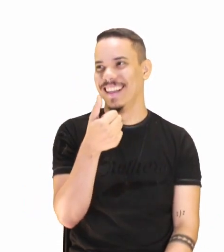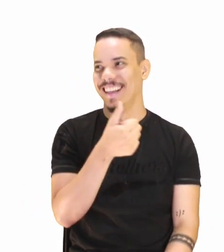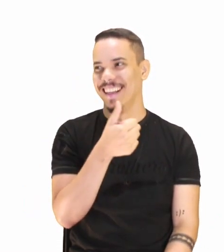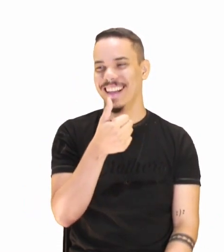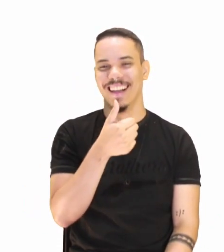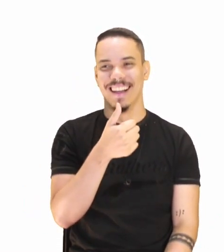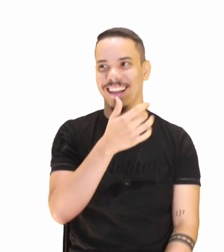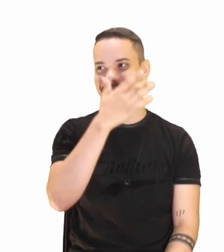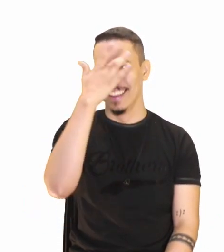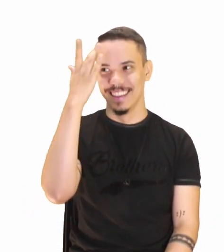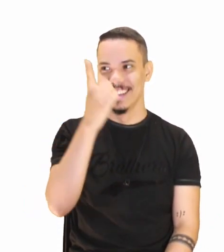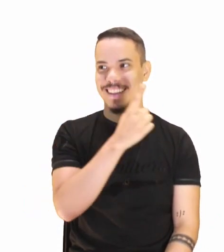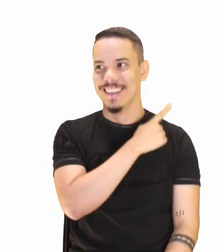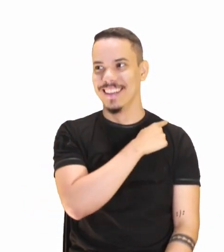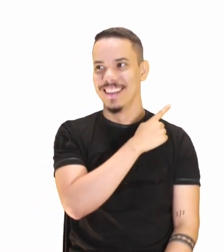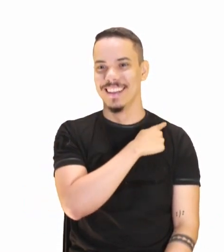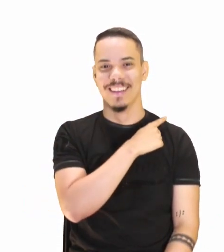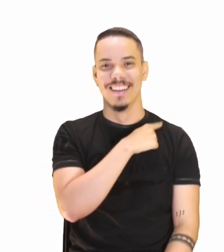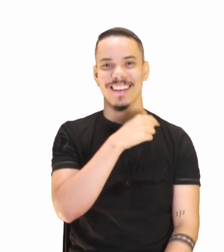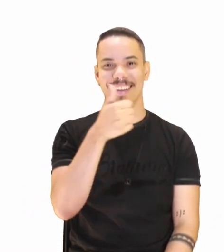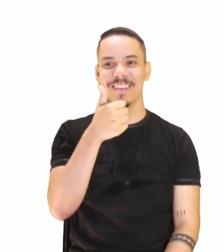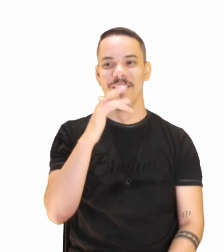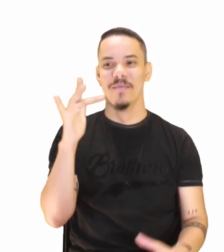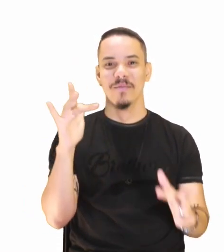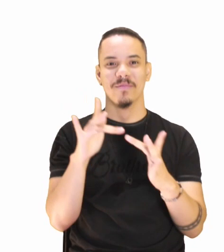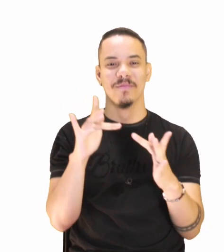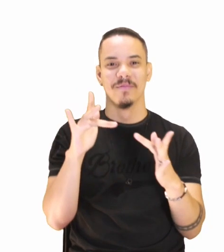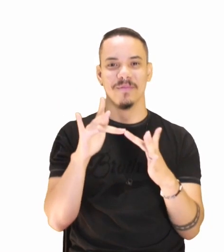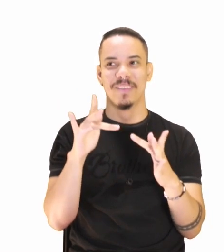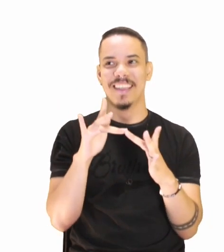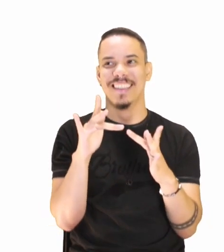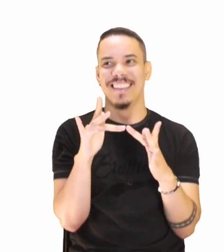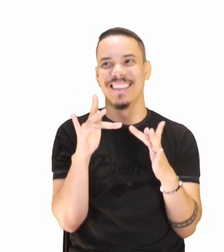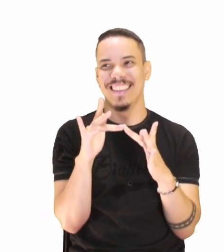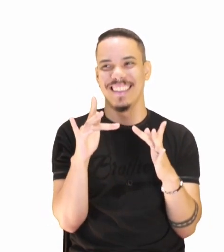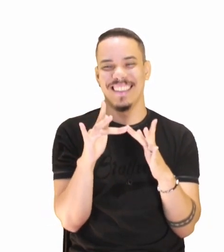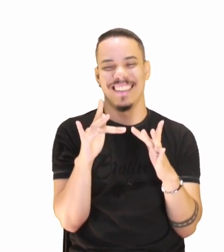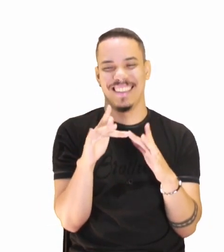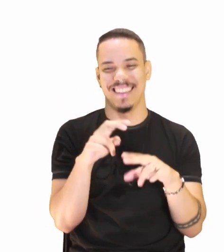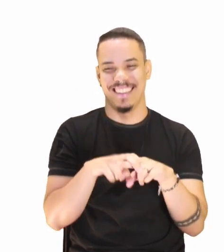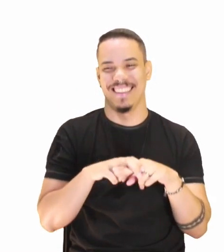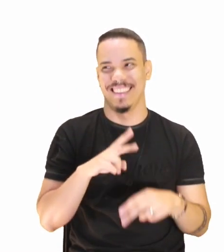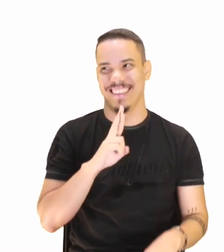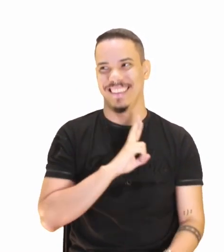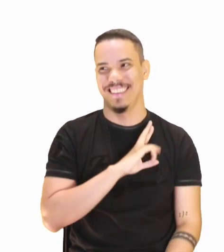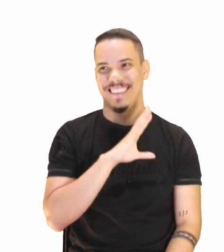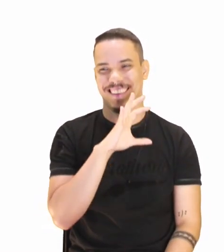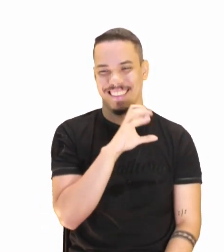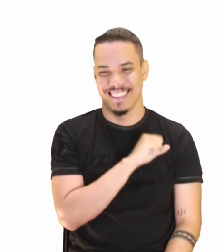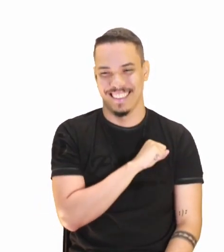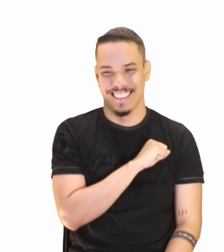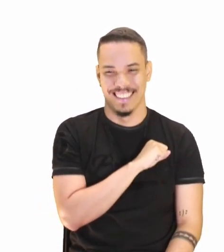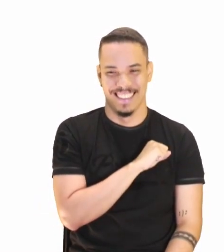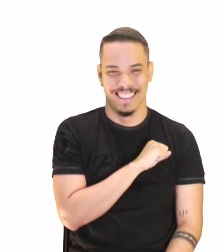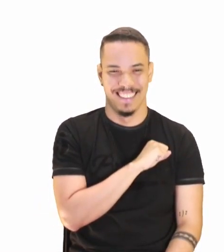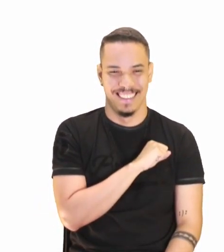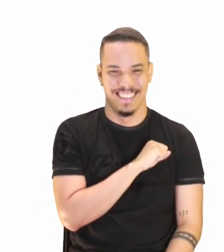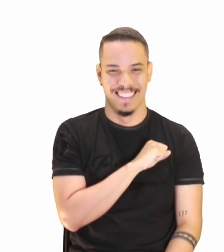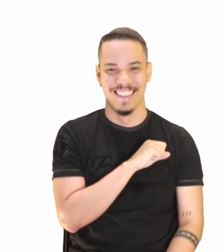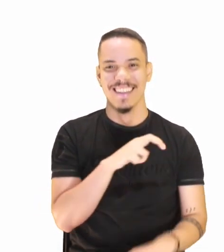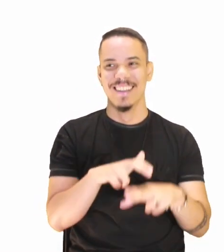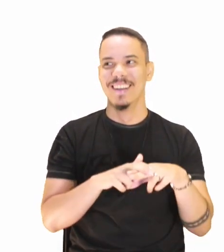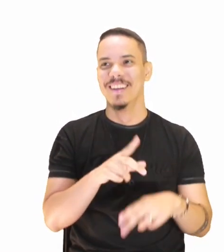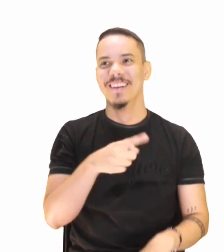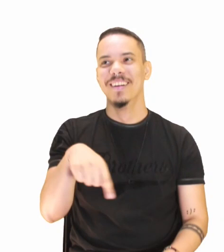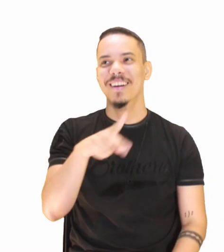é o seu primeiro contato através dessa questão com o romantismo. O que você verá no